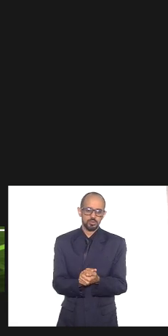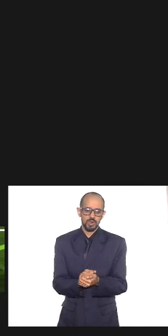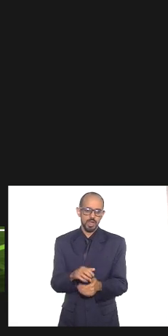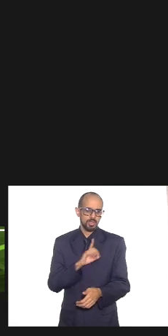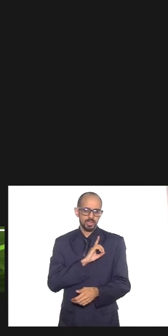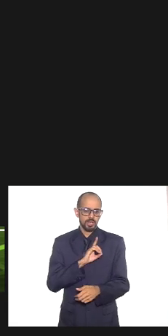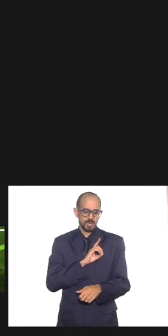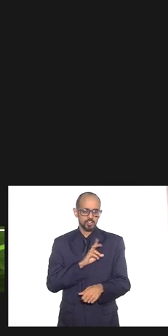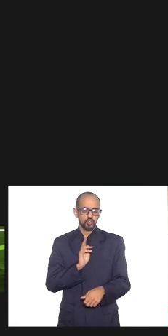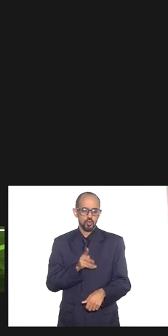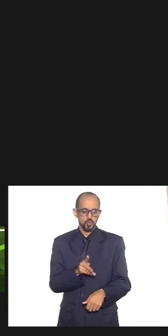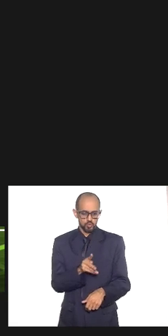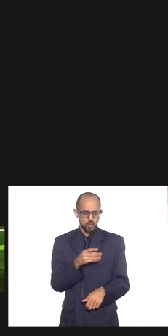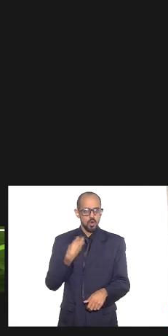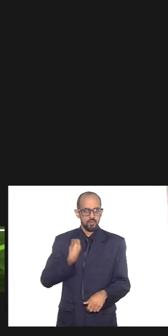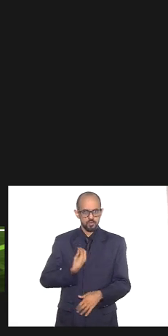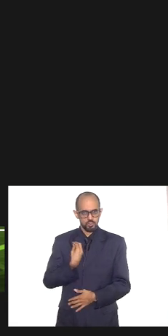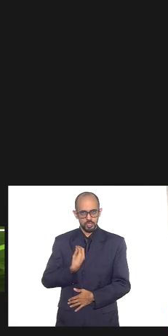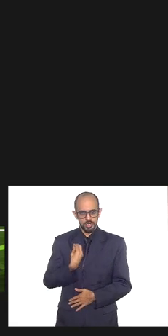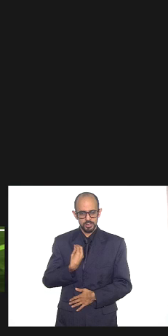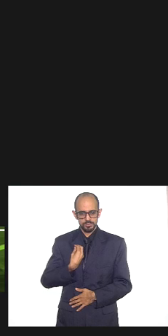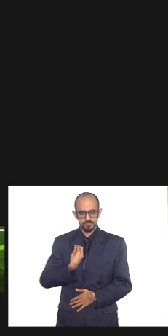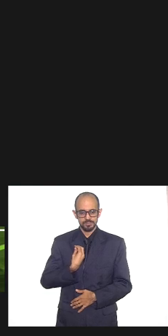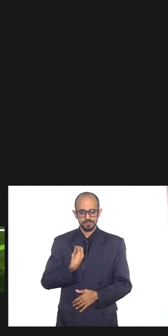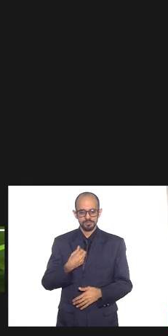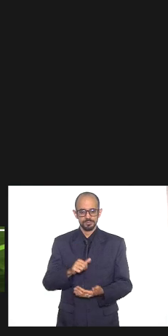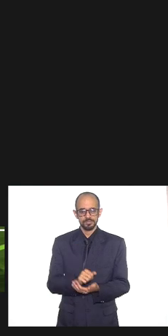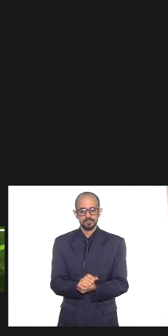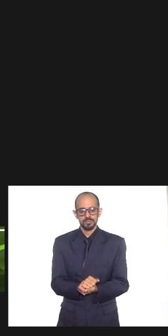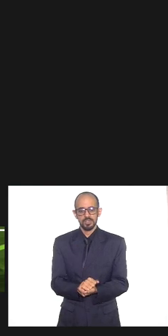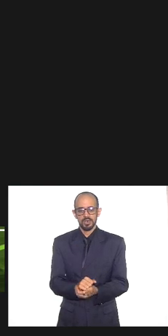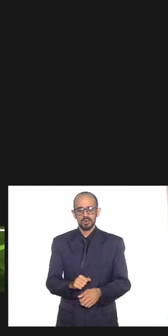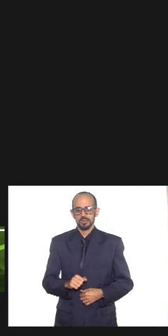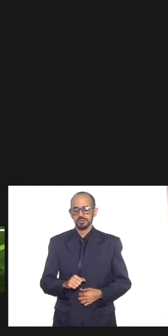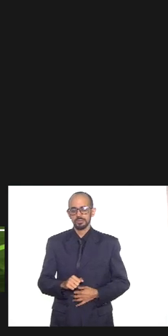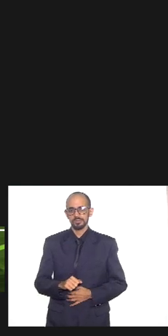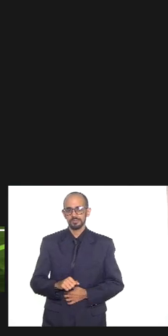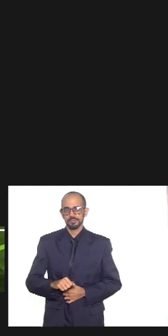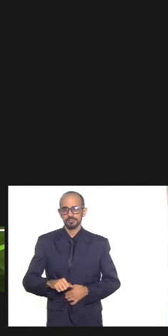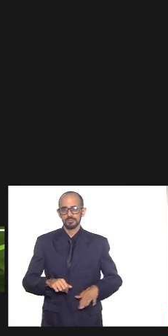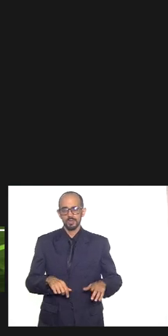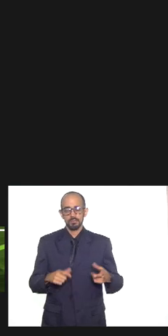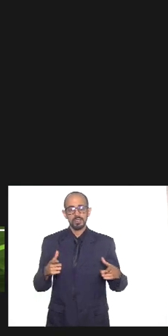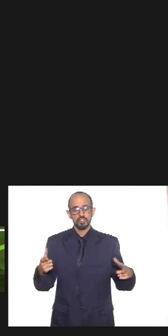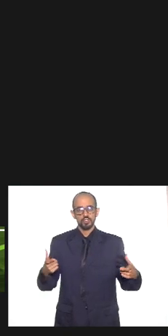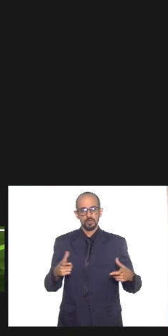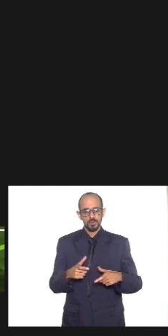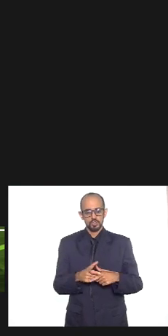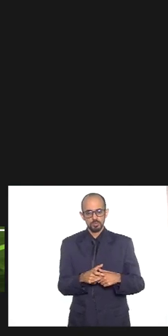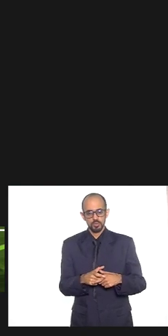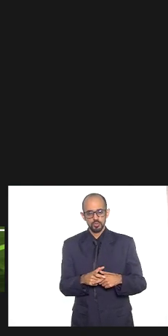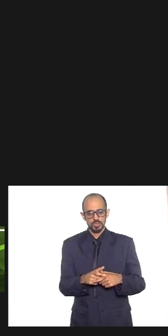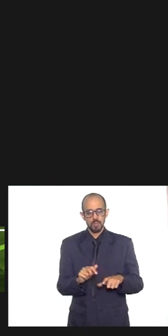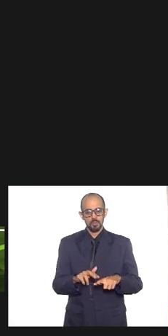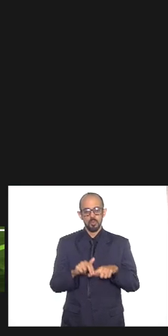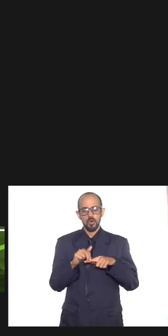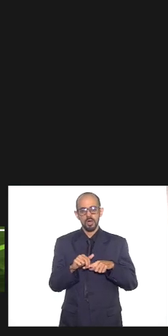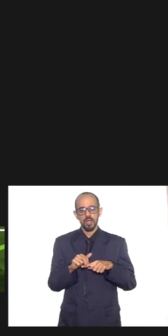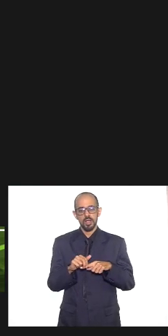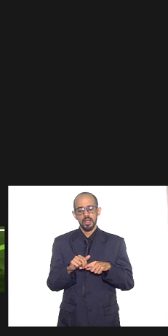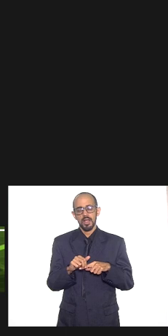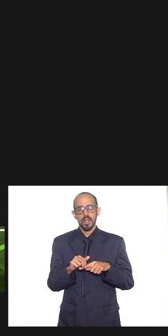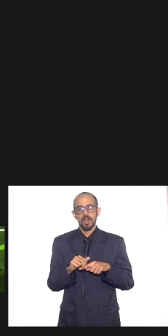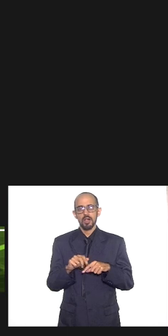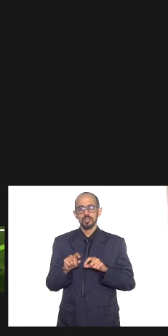não parou de funcionar durante o período da pandemia do lockdown tudo mais mas houve uma diminuição sensível até pela menor exposição das